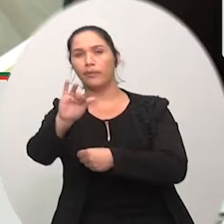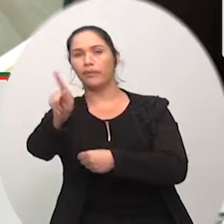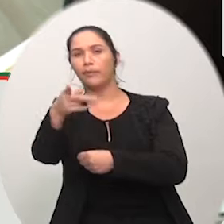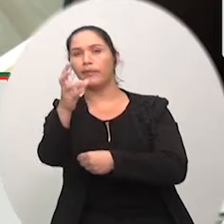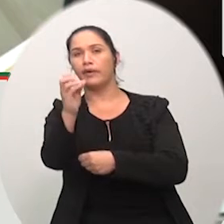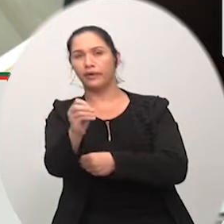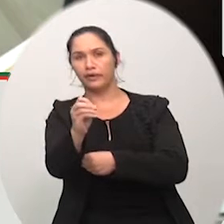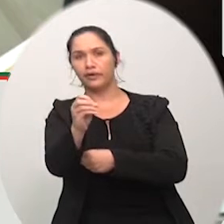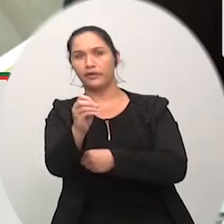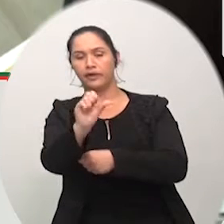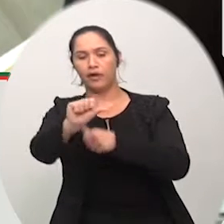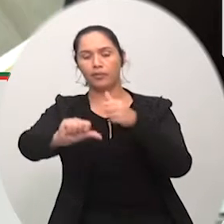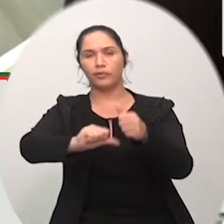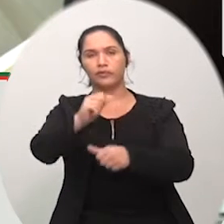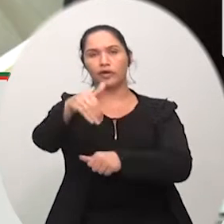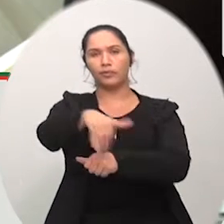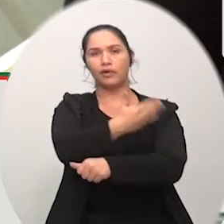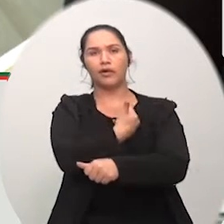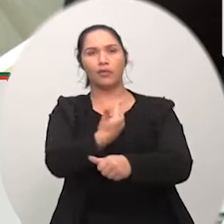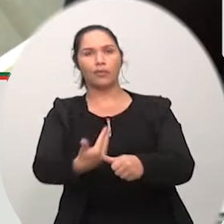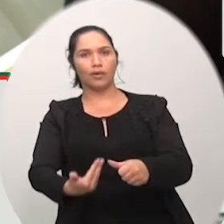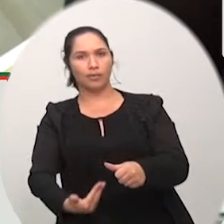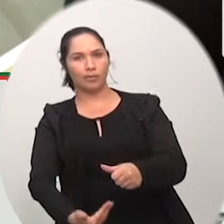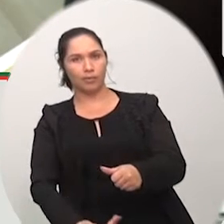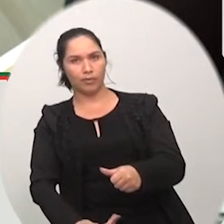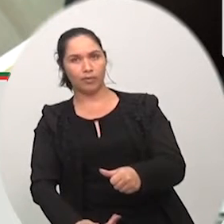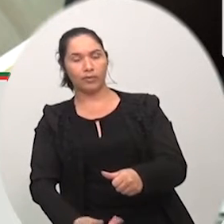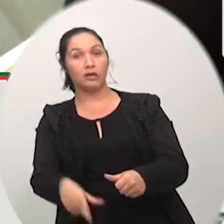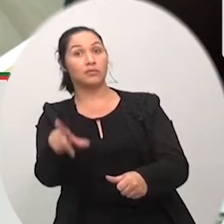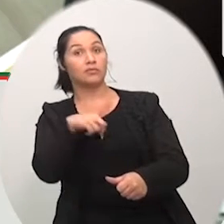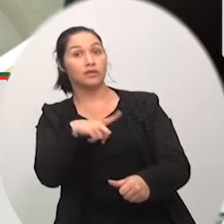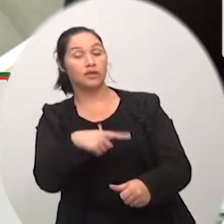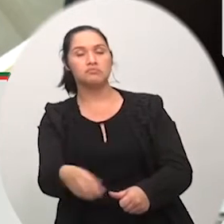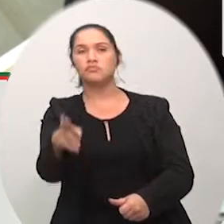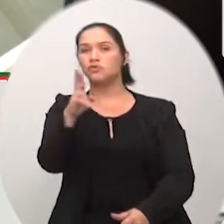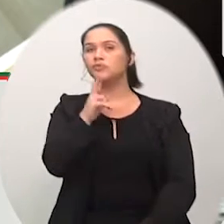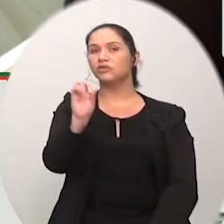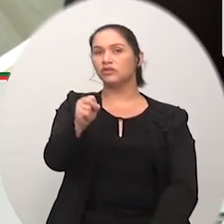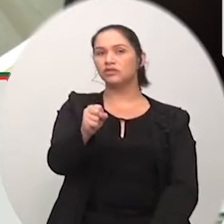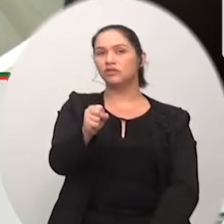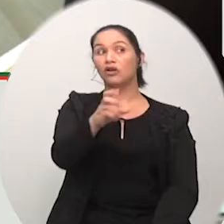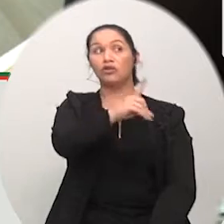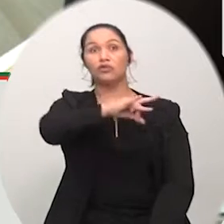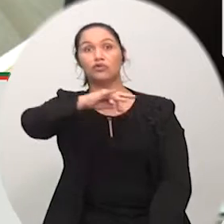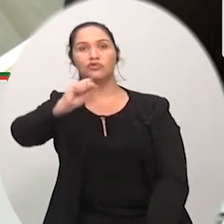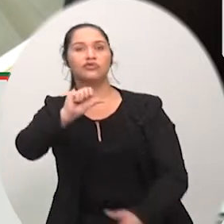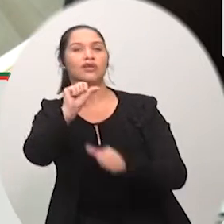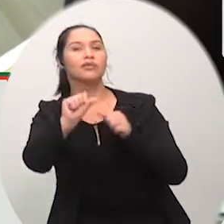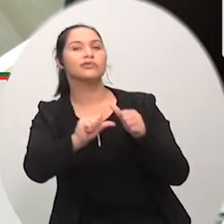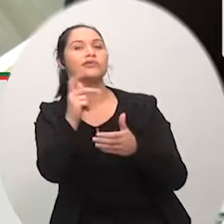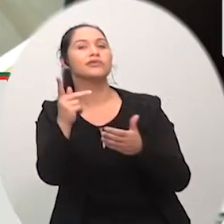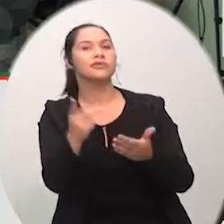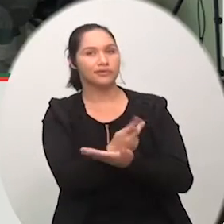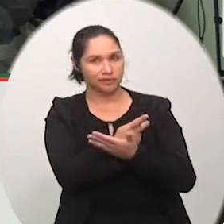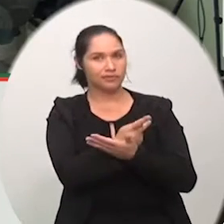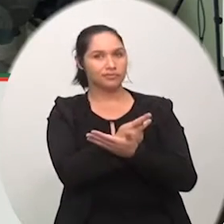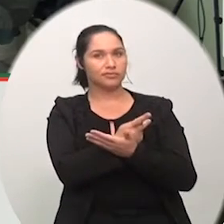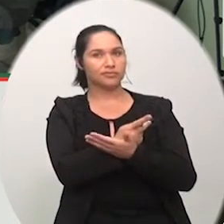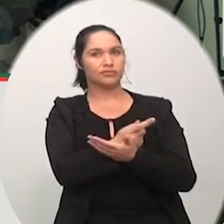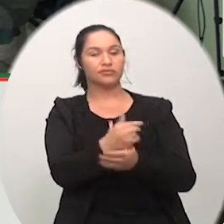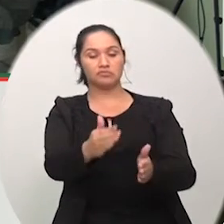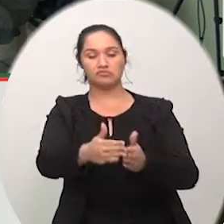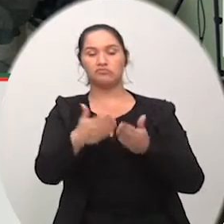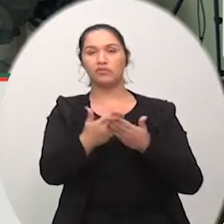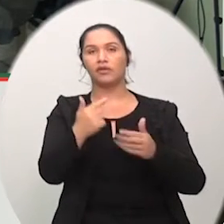em uma via pública em caso positivo qual a data prevista para que isso aconteça o requerimento está em discussão